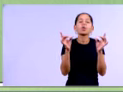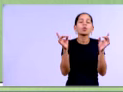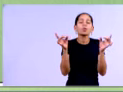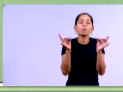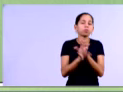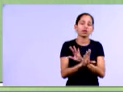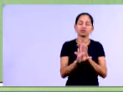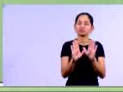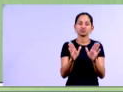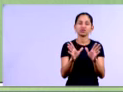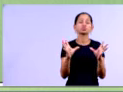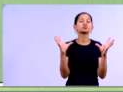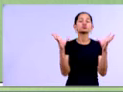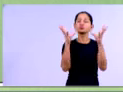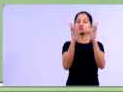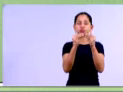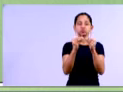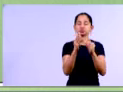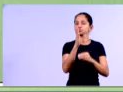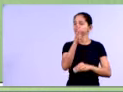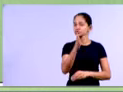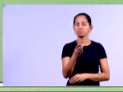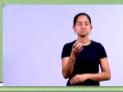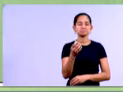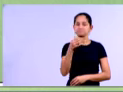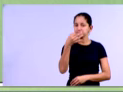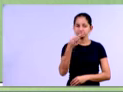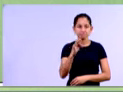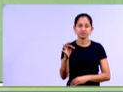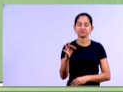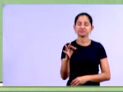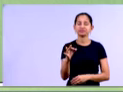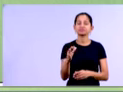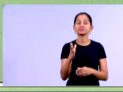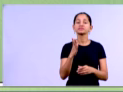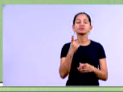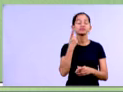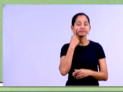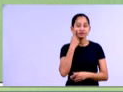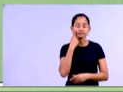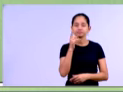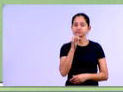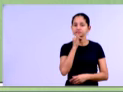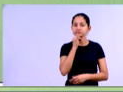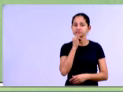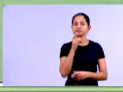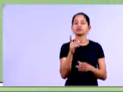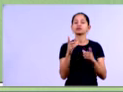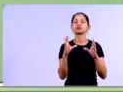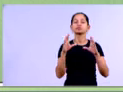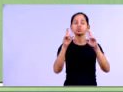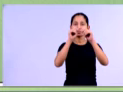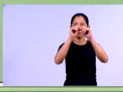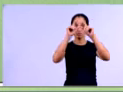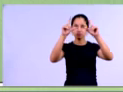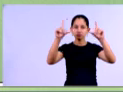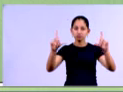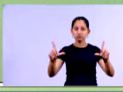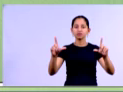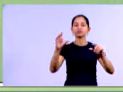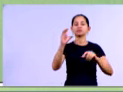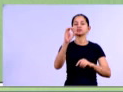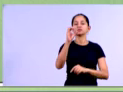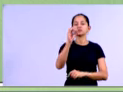né, O modelo de Candid's aí já calculado pra gente de forma completa. Então, nós temos aí, ó, 0,05